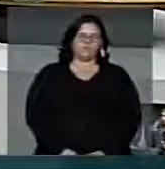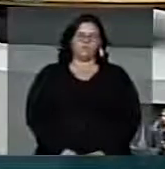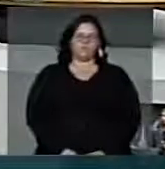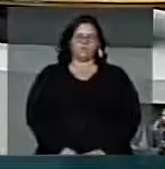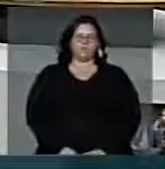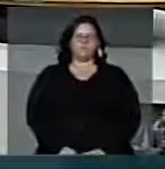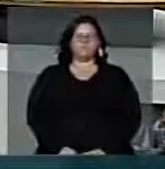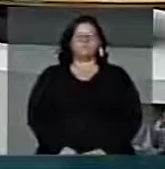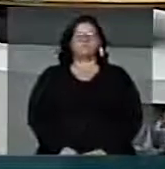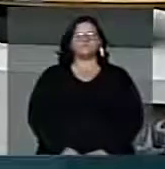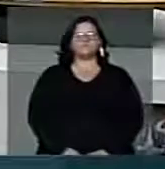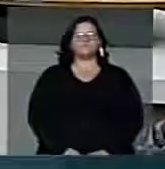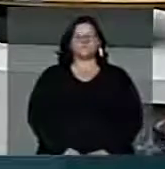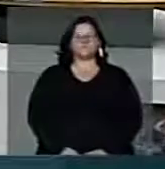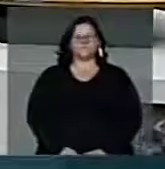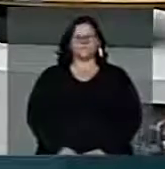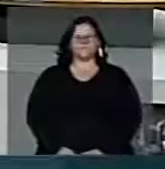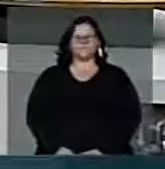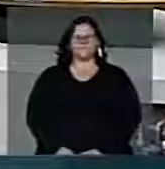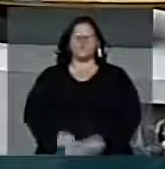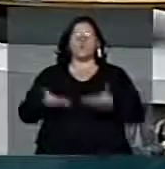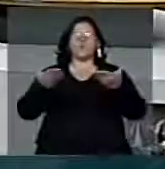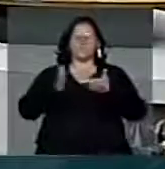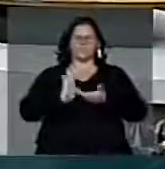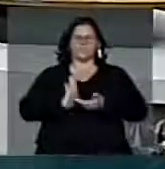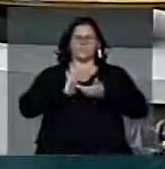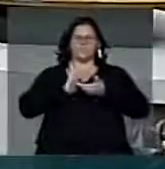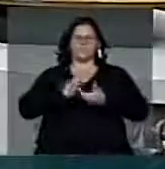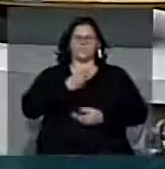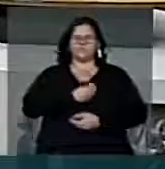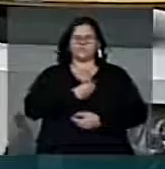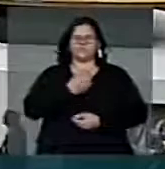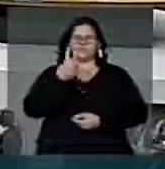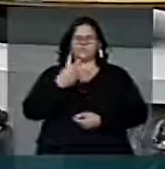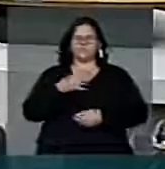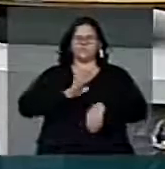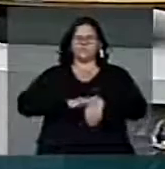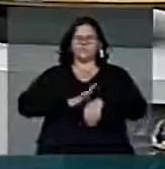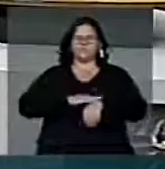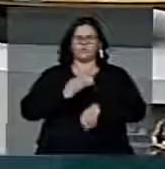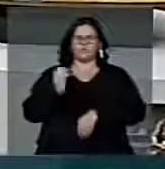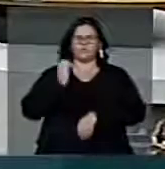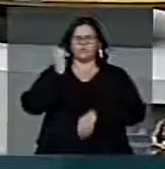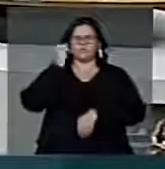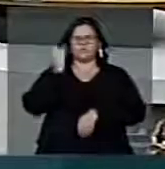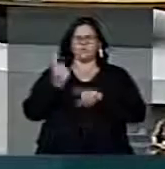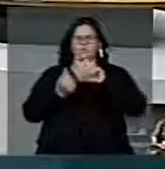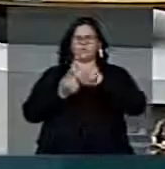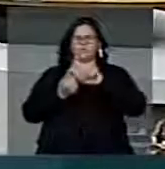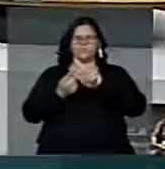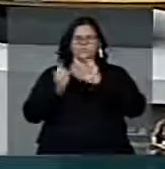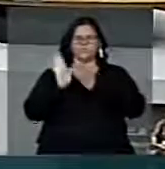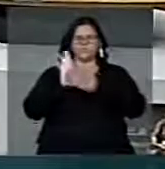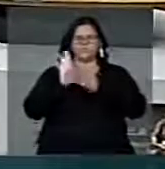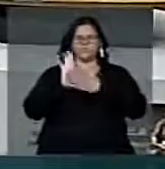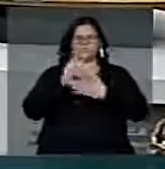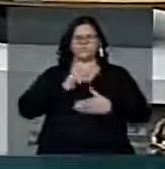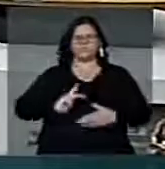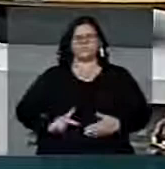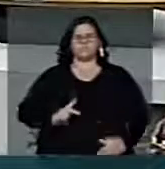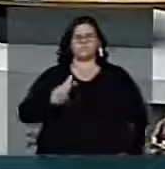votar, de acordo com a sua consciência. Hoje, essa casa viveu dois momentos importantes. Um, parabenizar o nosso presidente Henrique Eduardo Alves,